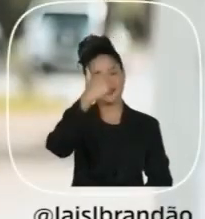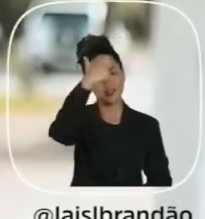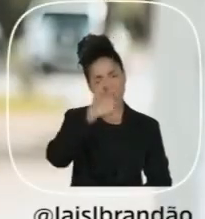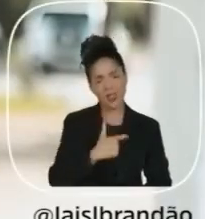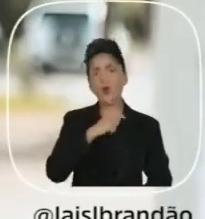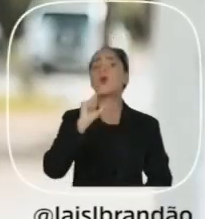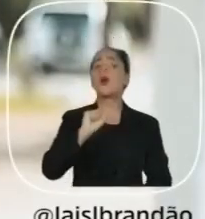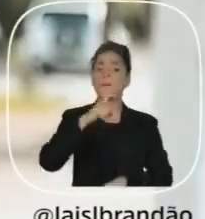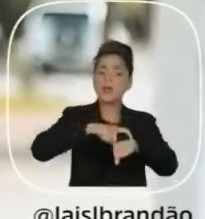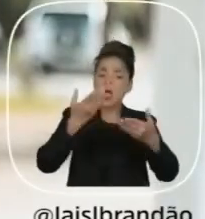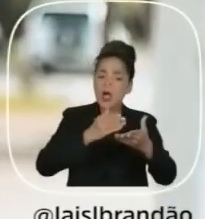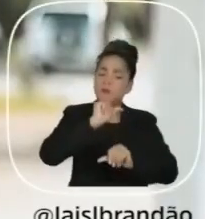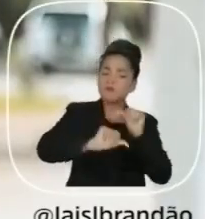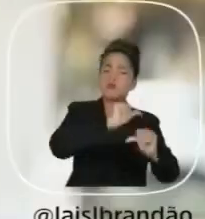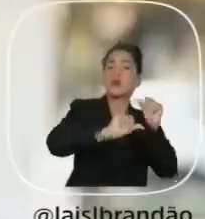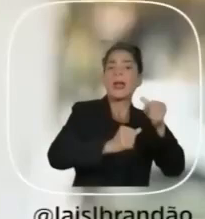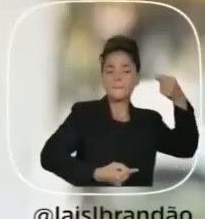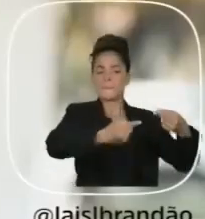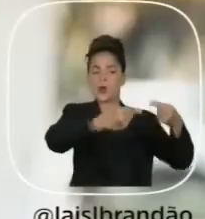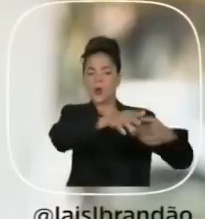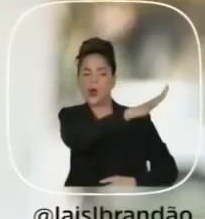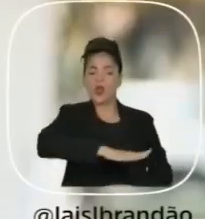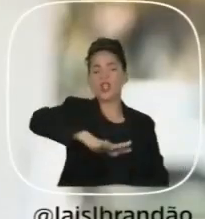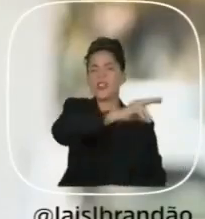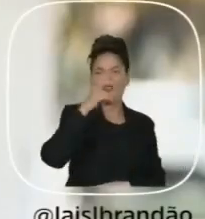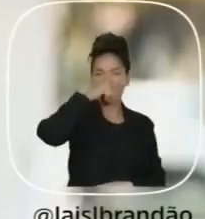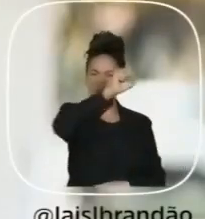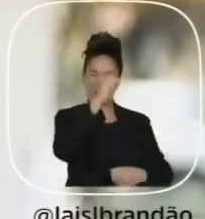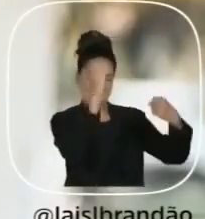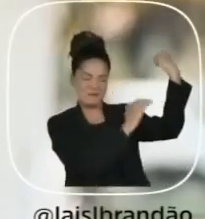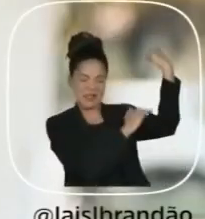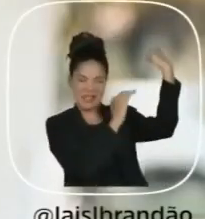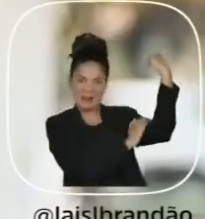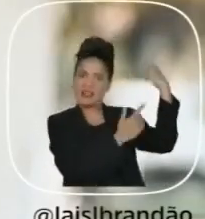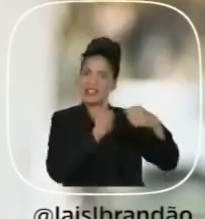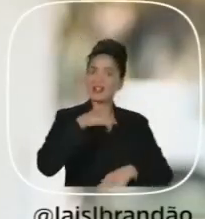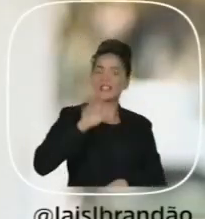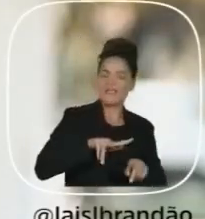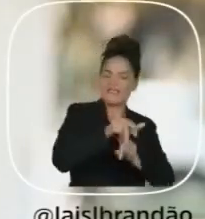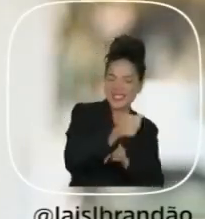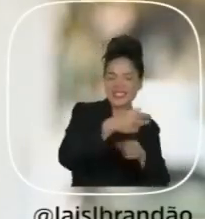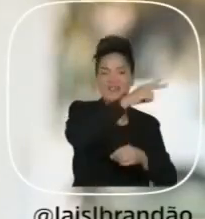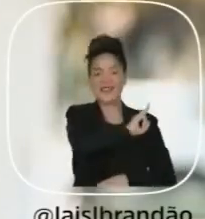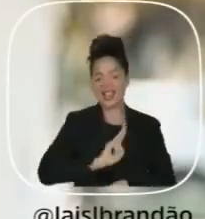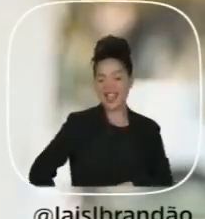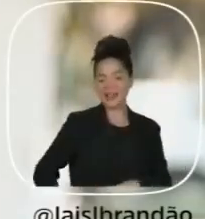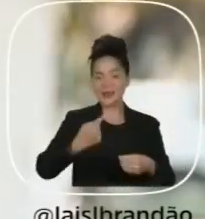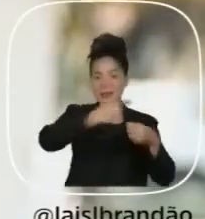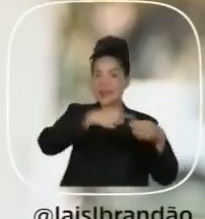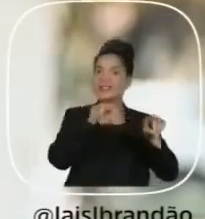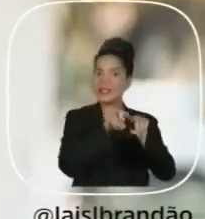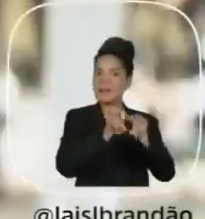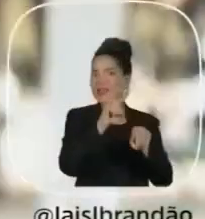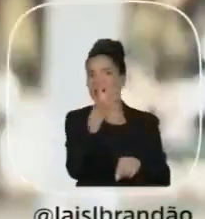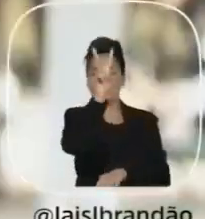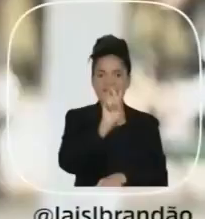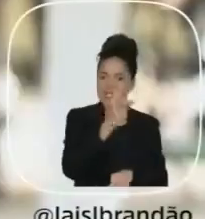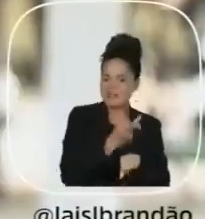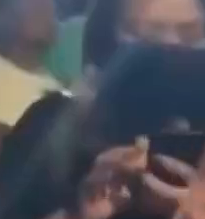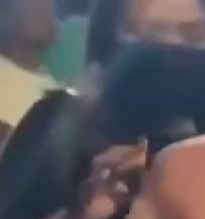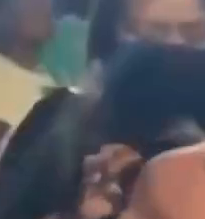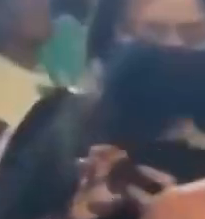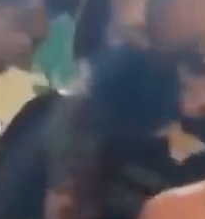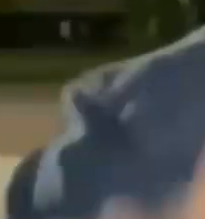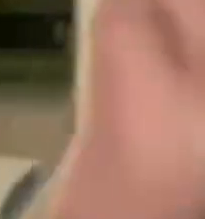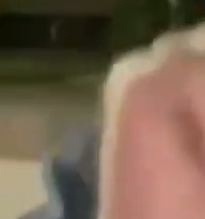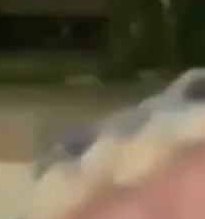Lagoas não ter uma mulher na bancada federal? Somos a maioria do eleitorado e não podemos deixar que 100% das vagas sejam ocupadas por homens. Tem que